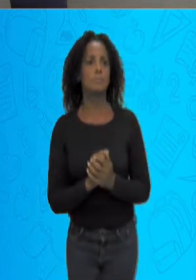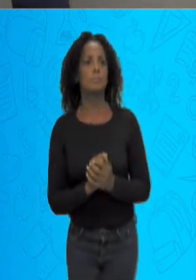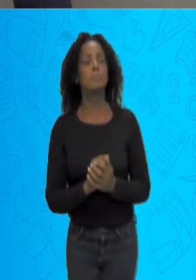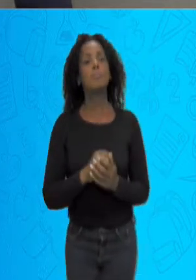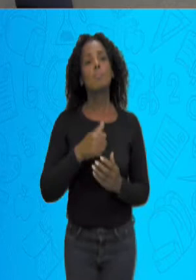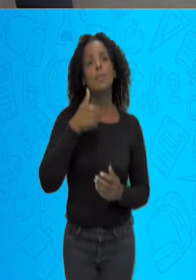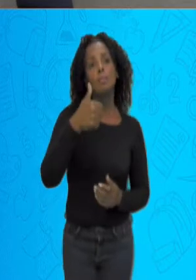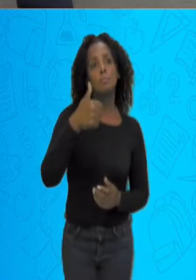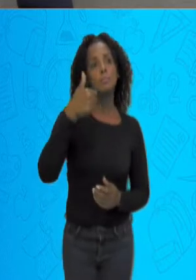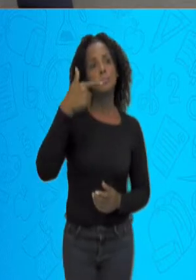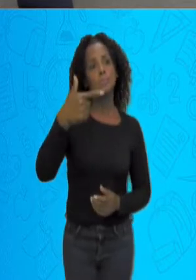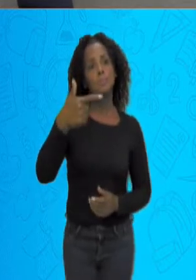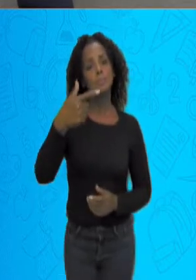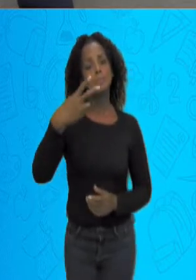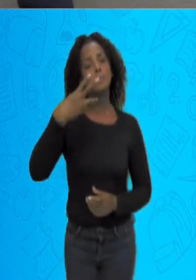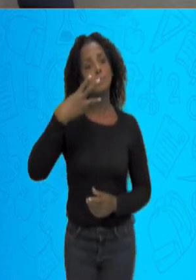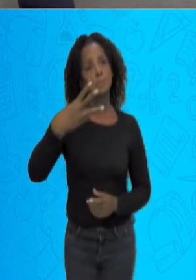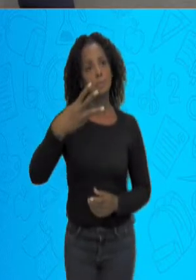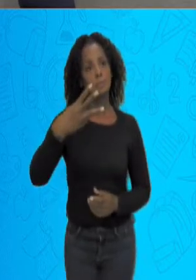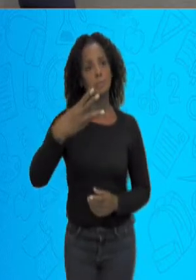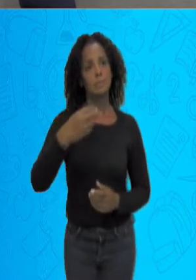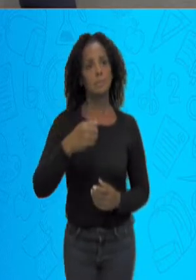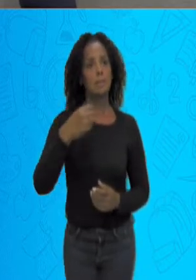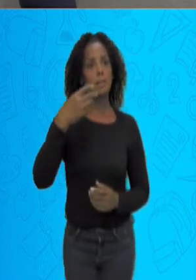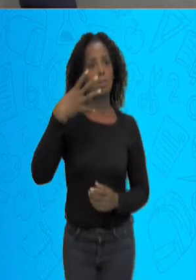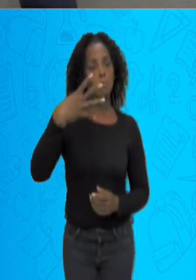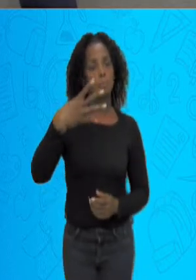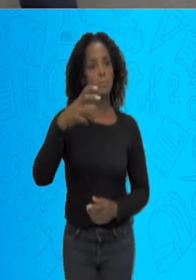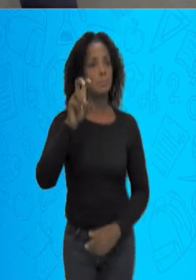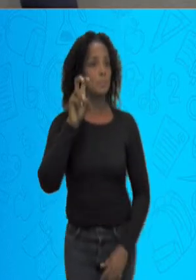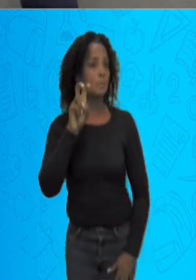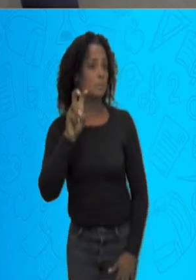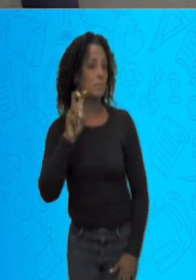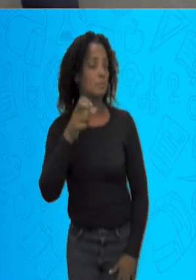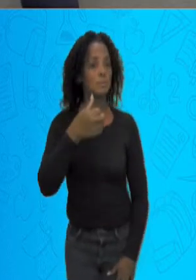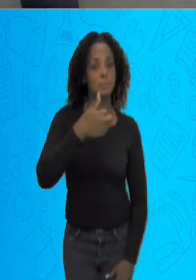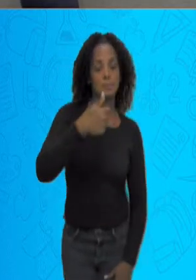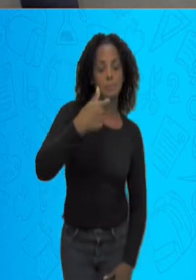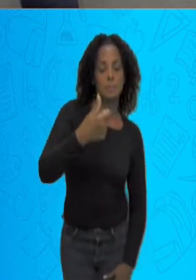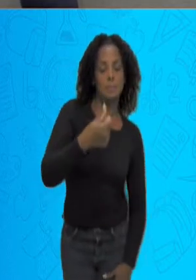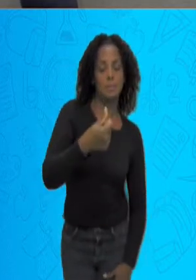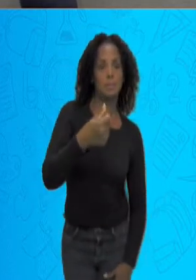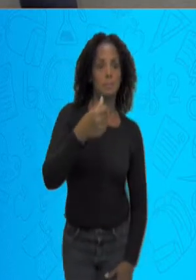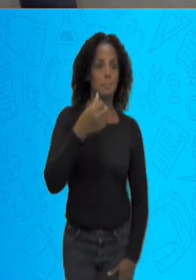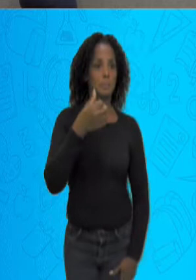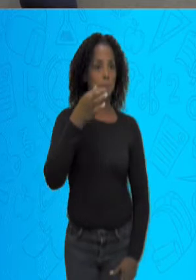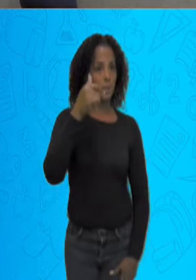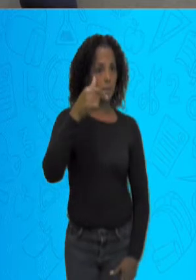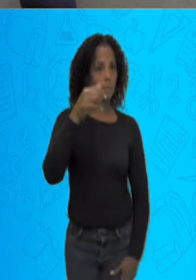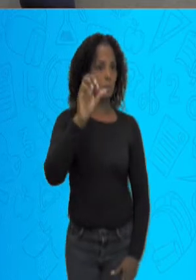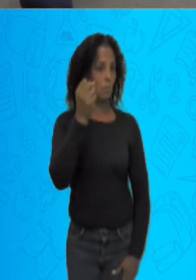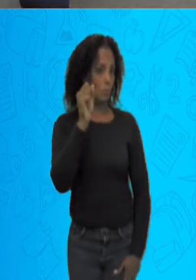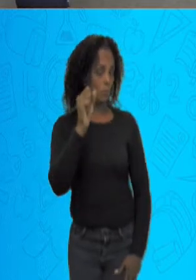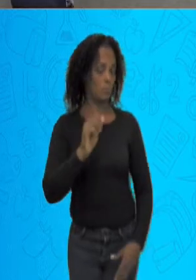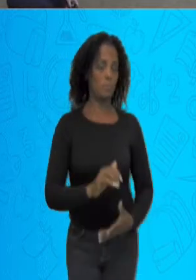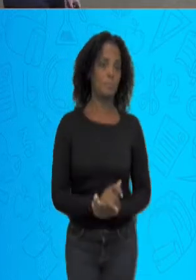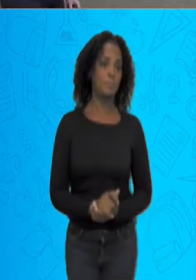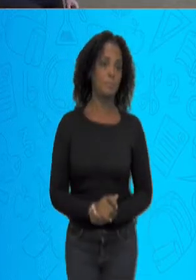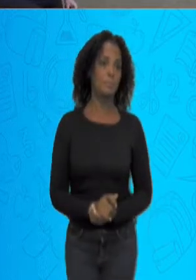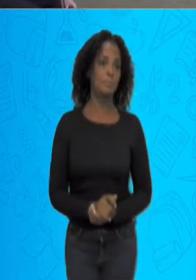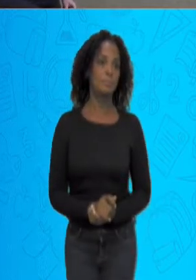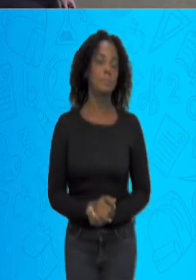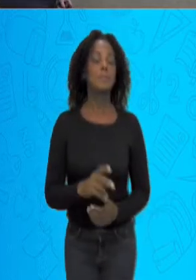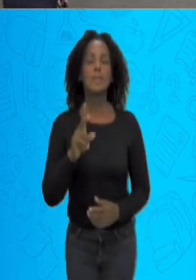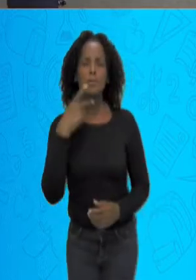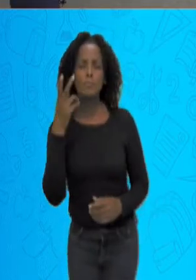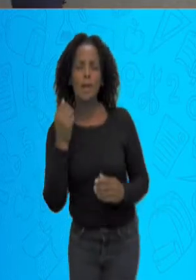Vamos. Um, dois, três, quatro, cinco, seis, sete, oito. Então, tá